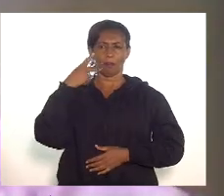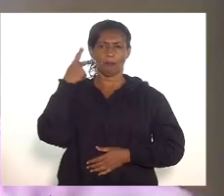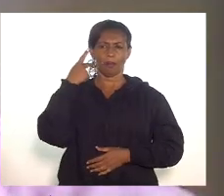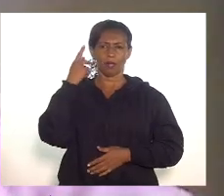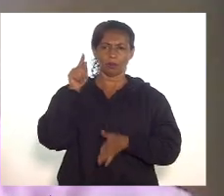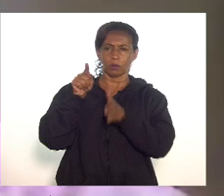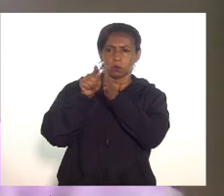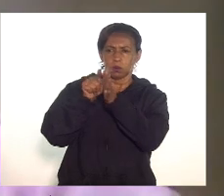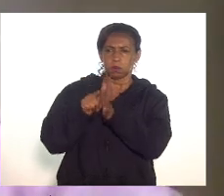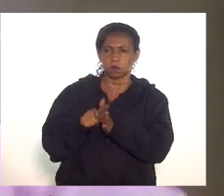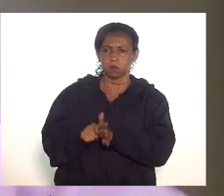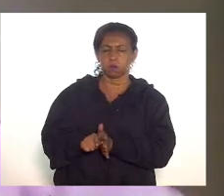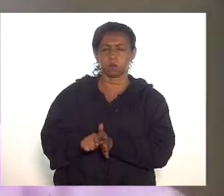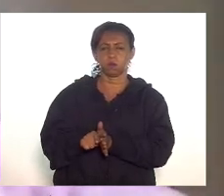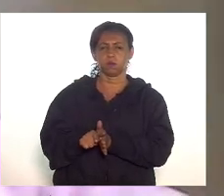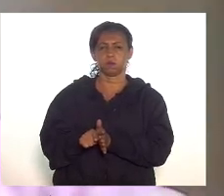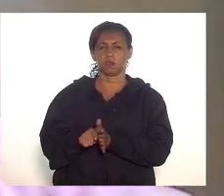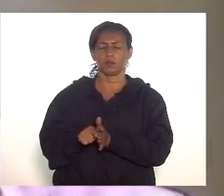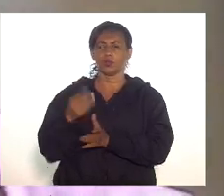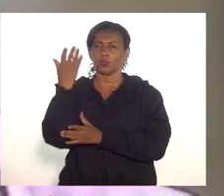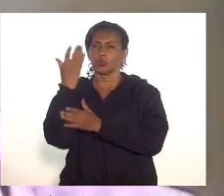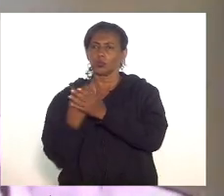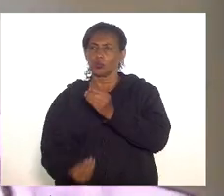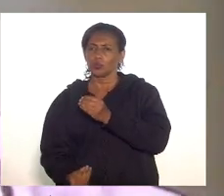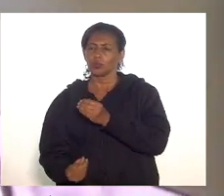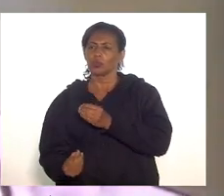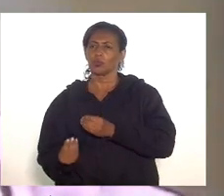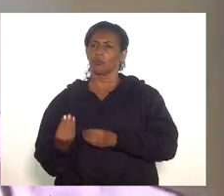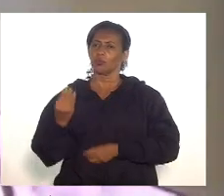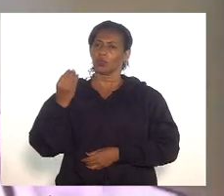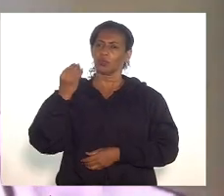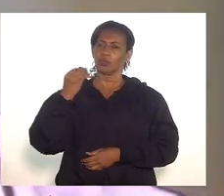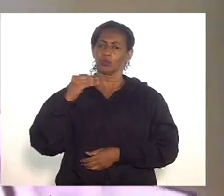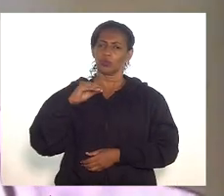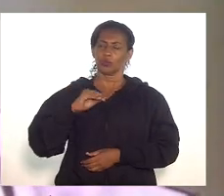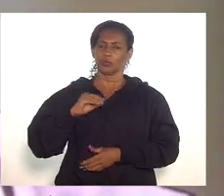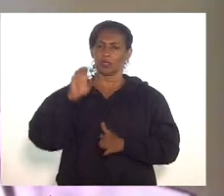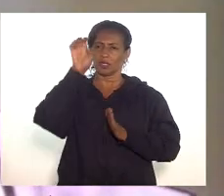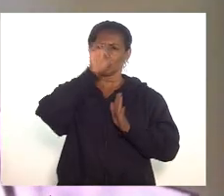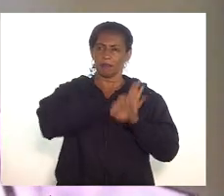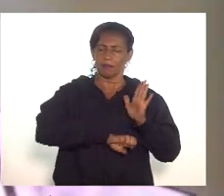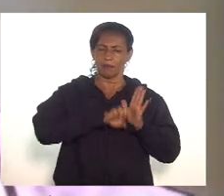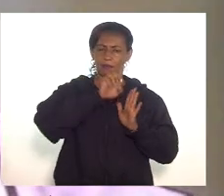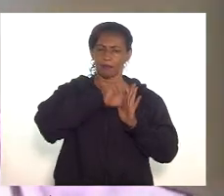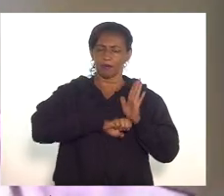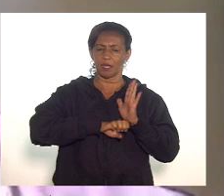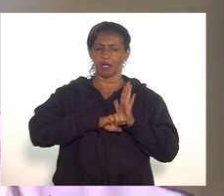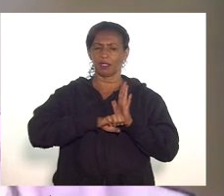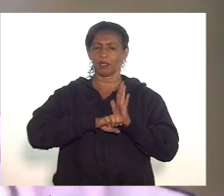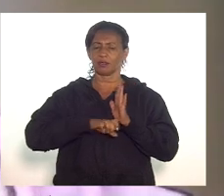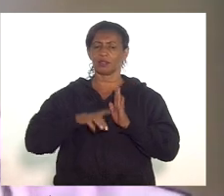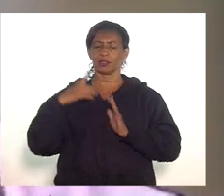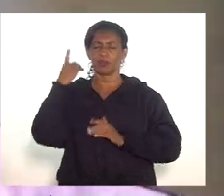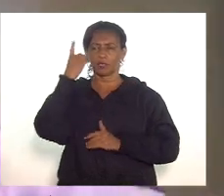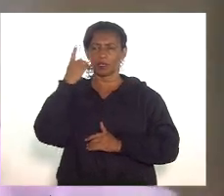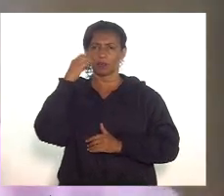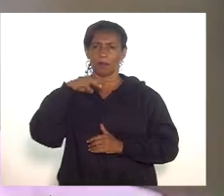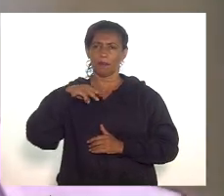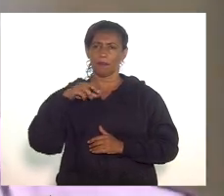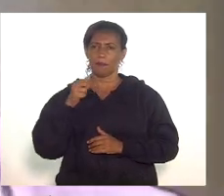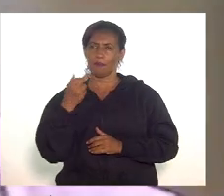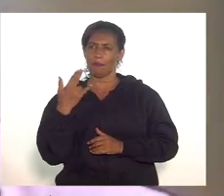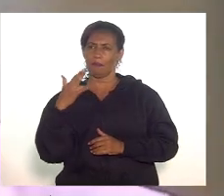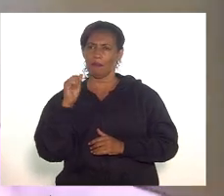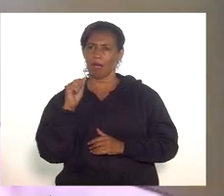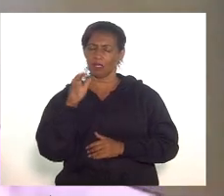para investigar os casos de desaparecimento e suas consequências a partir das emendas oferecidas pelo deputado Marta Rocha de